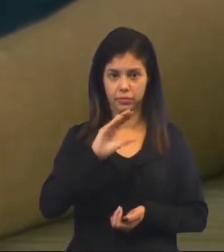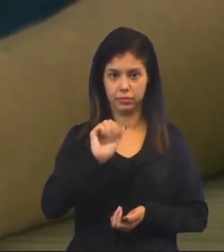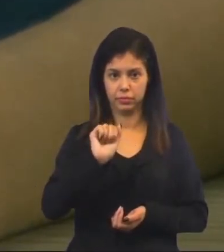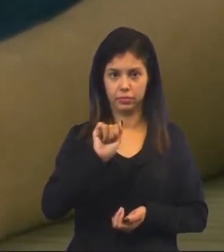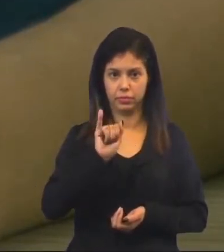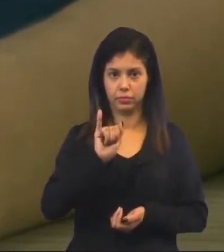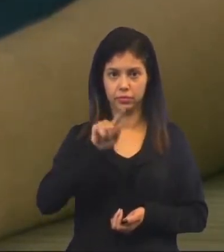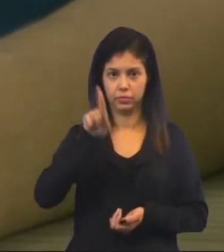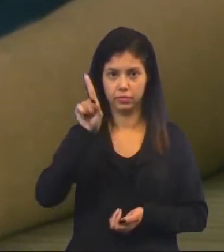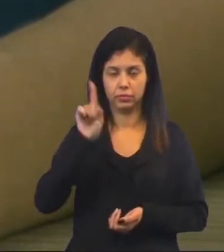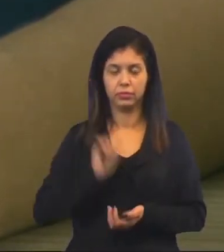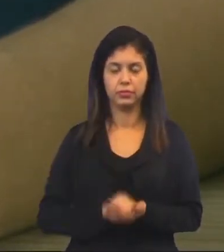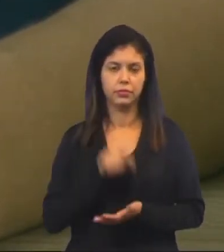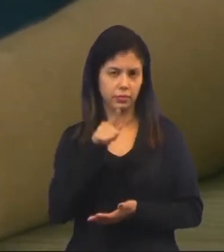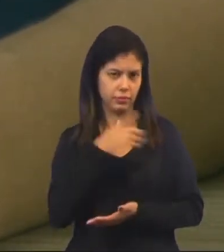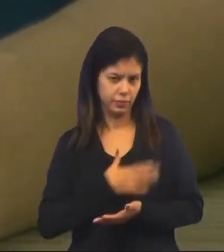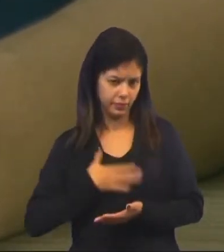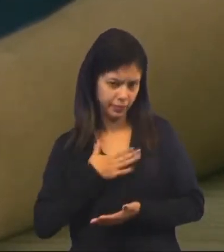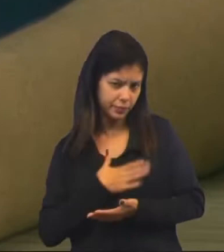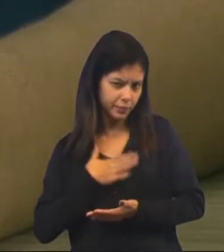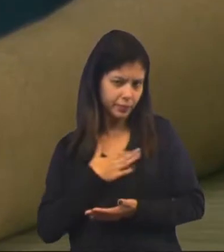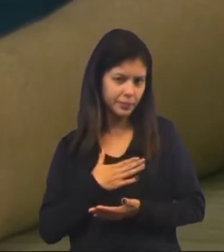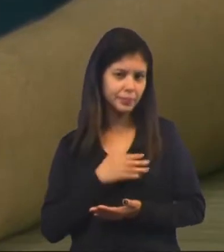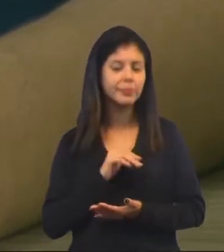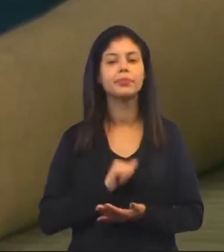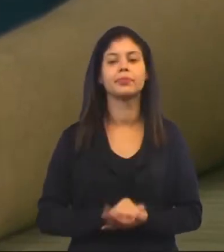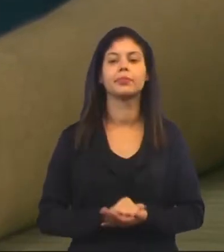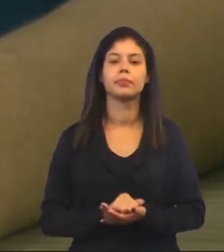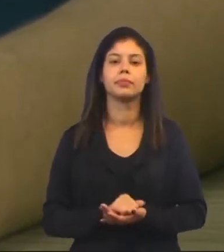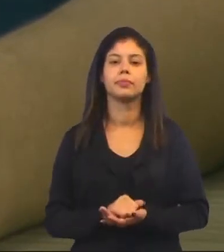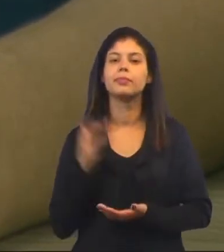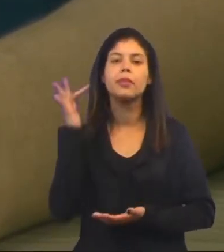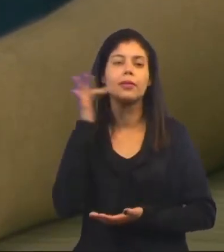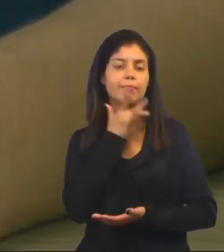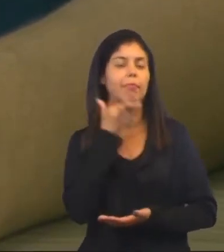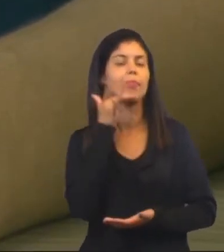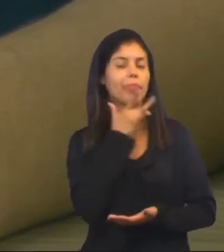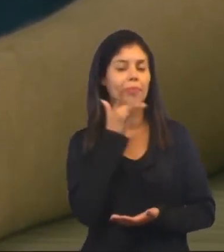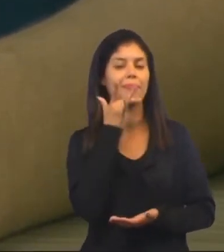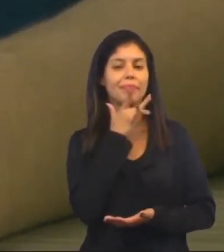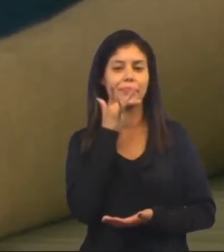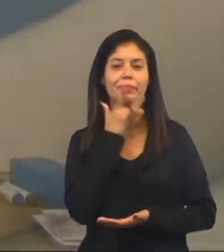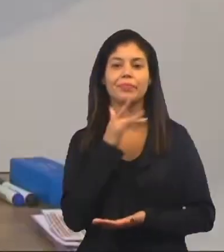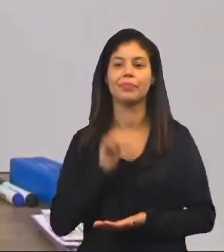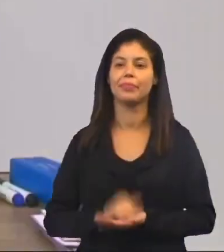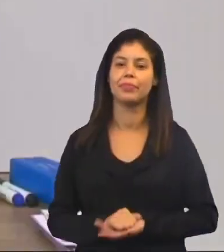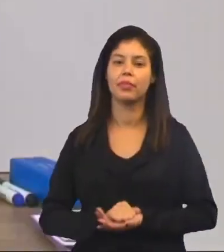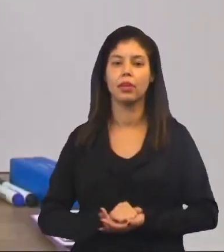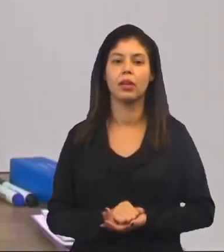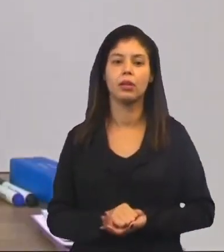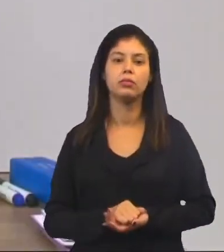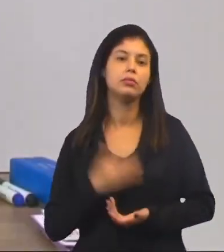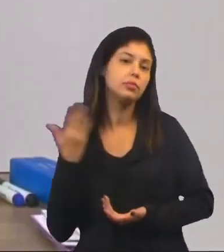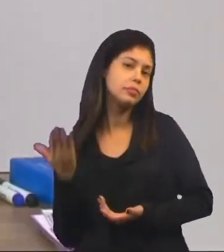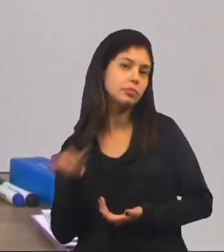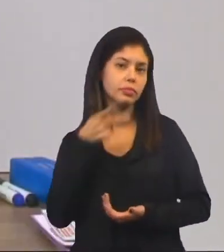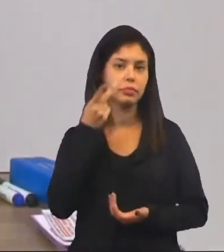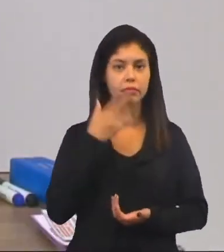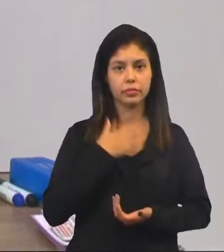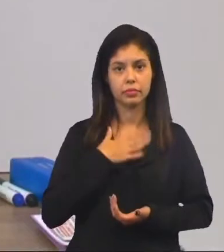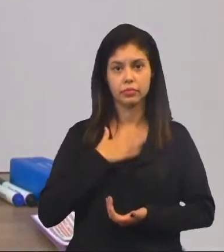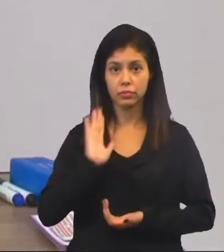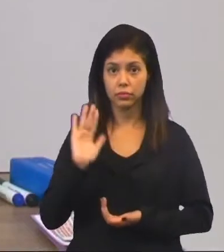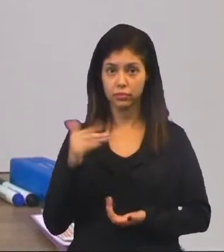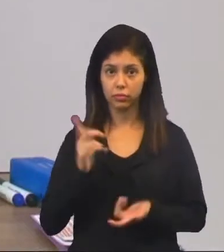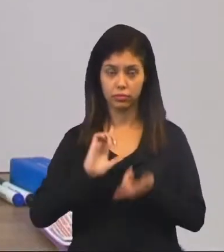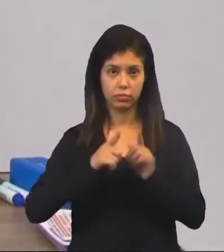Açaí. Vocês gostam de tomar açaí? É uma delícia, não é? Então, digam aí para mim quais